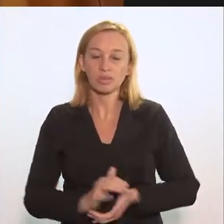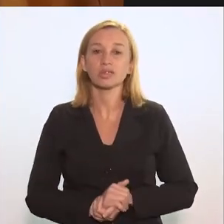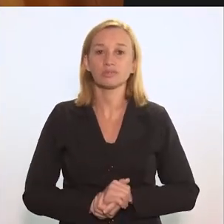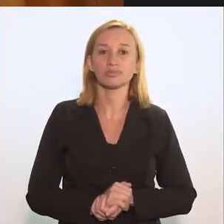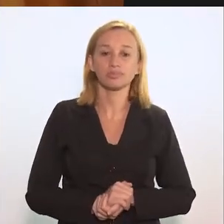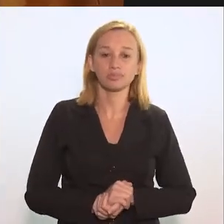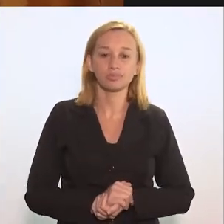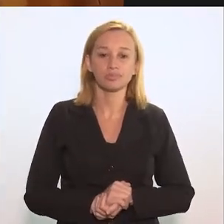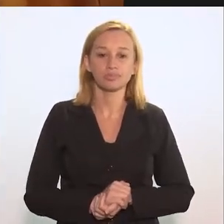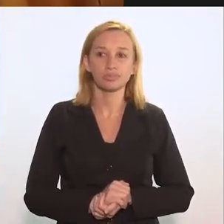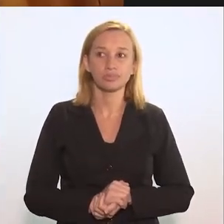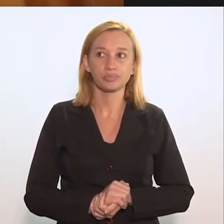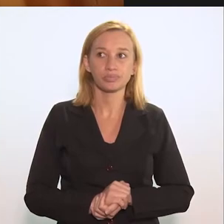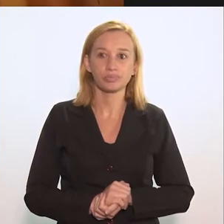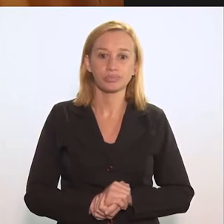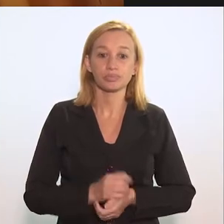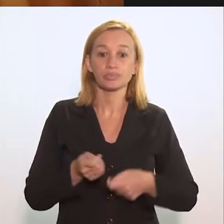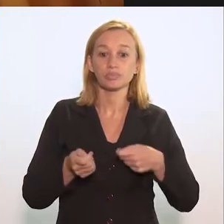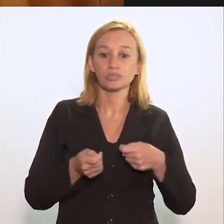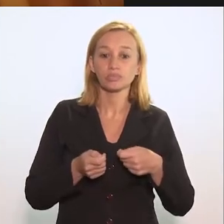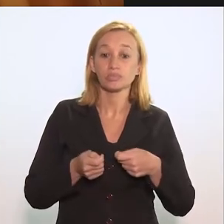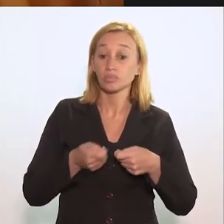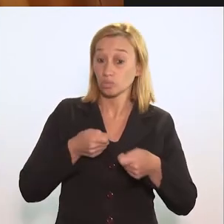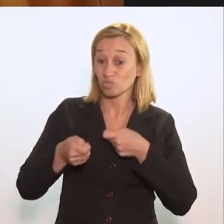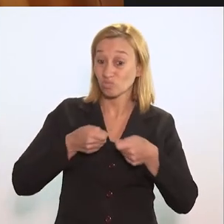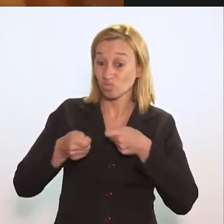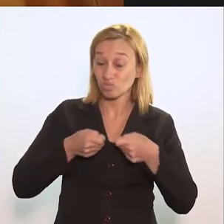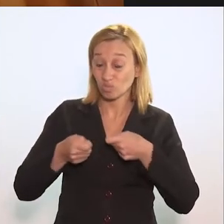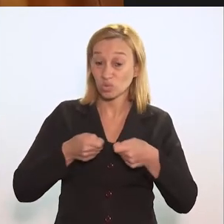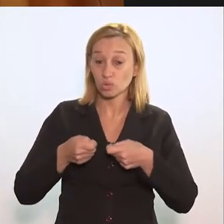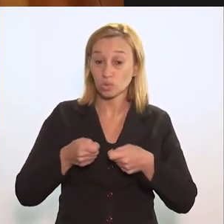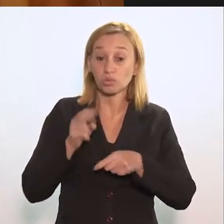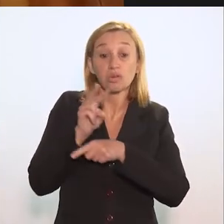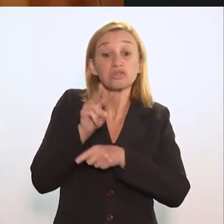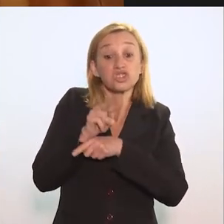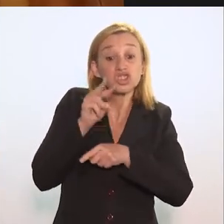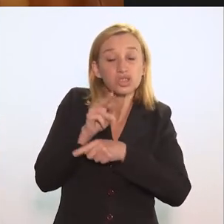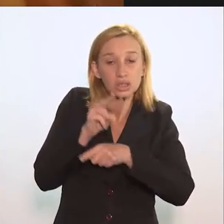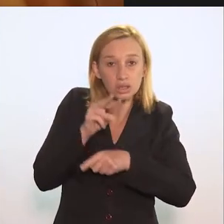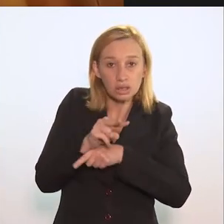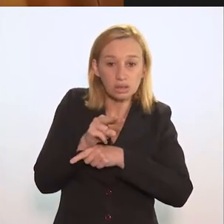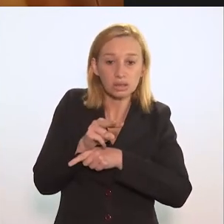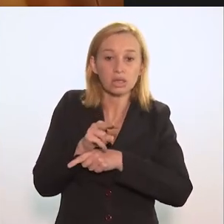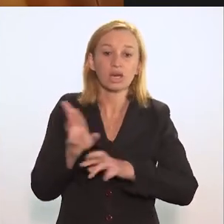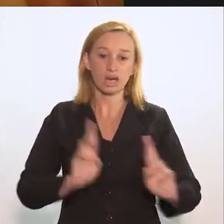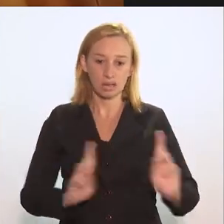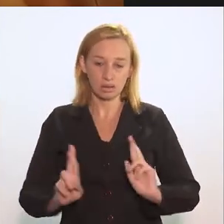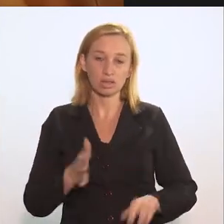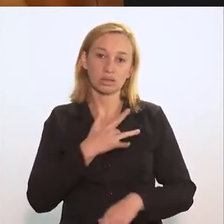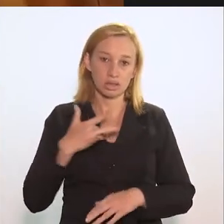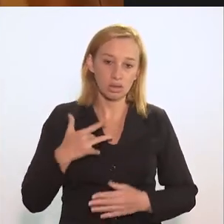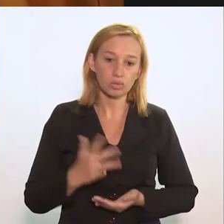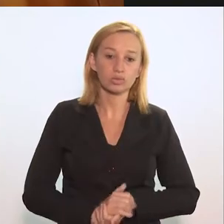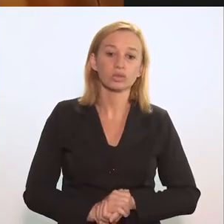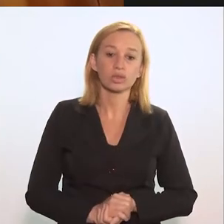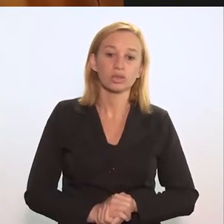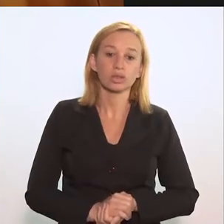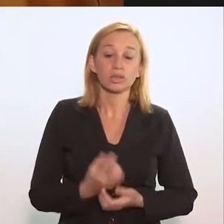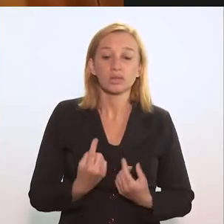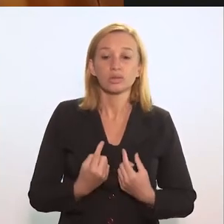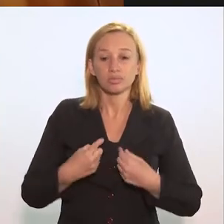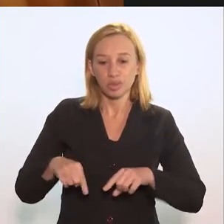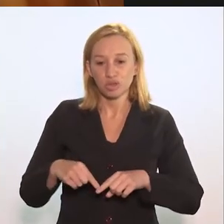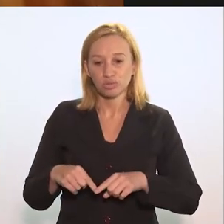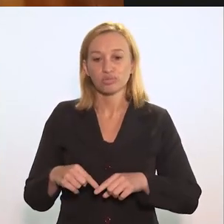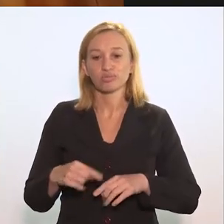mas ela repercute negativamente no monitoramento, no controle, na vigilância de outras questões relacionadas